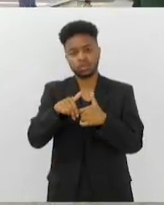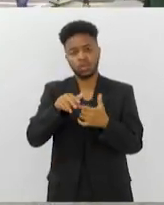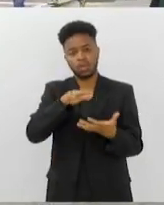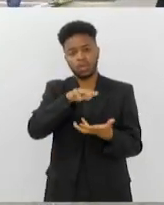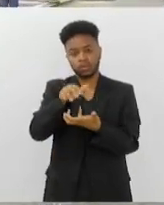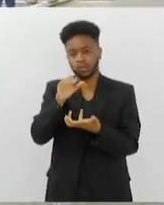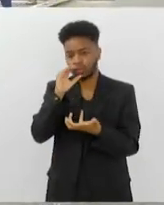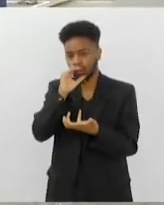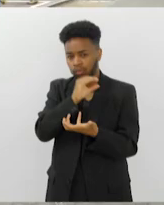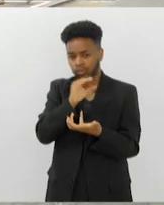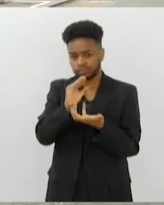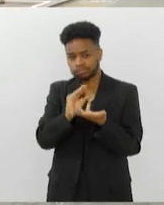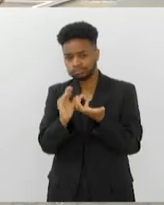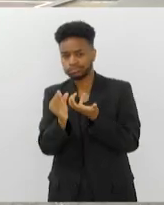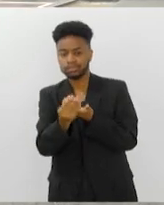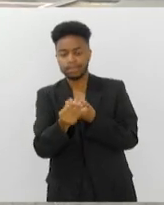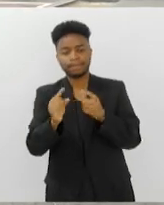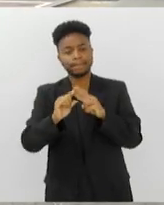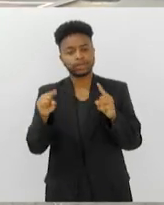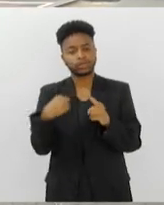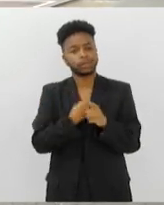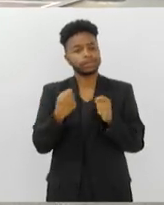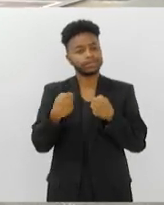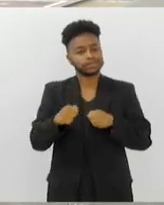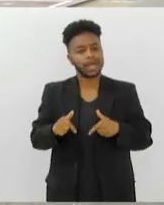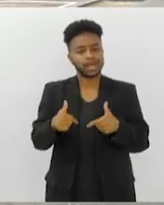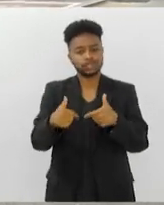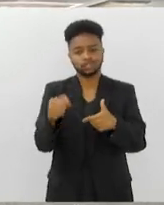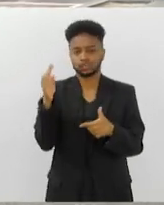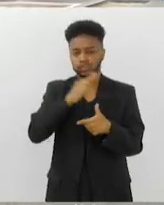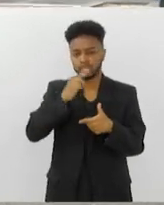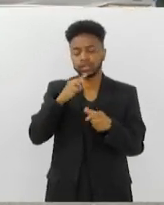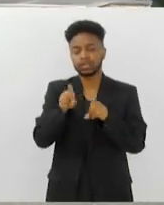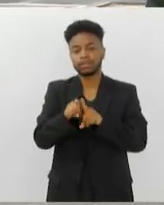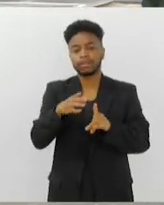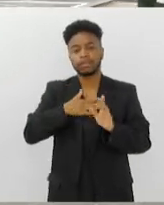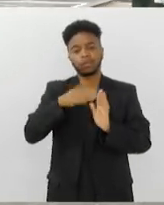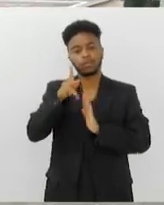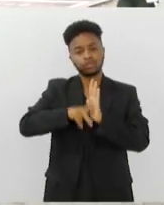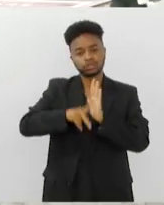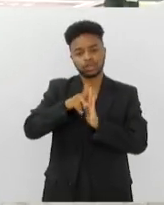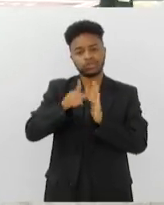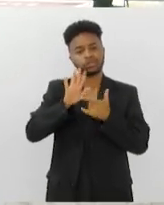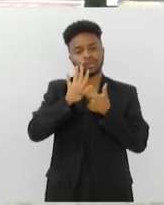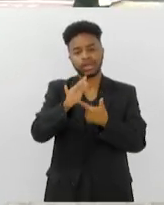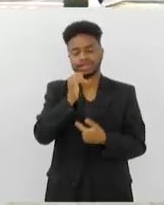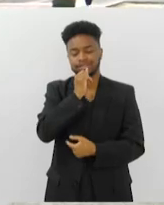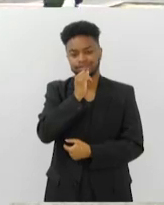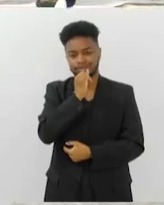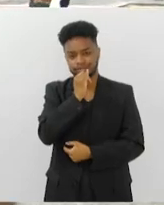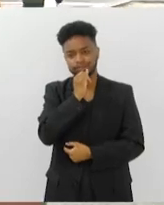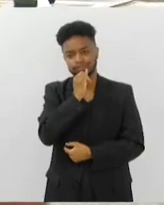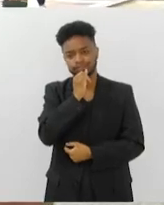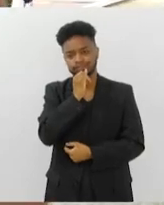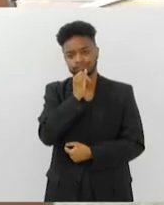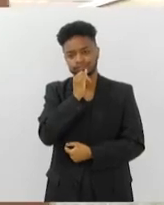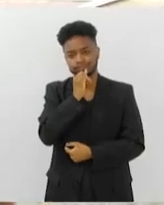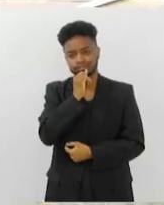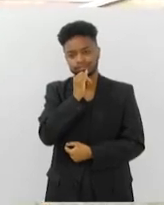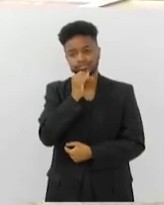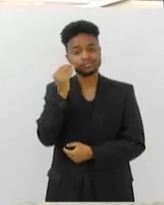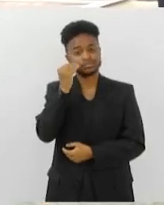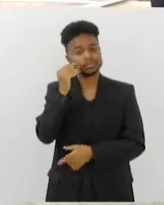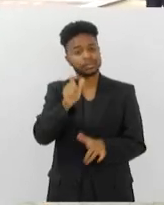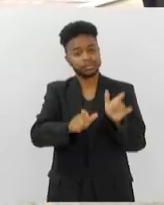E temos que agir com mais urgência. E meu projeto é um pequeno exemplo para as